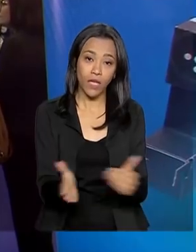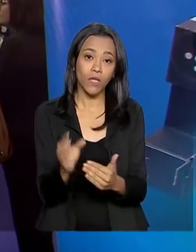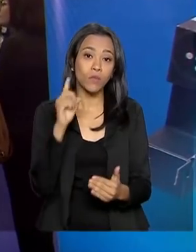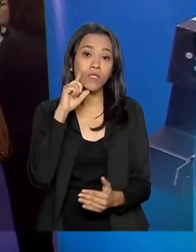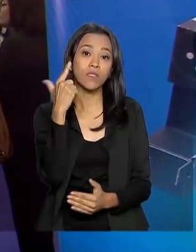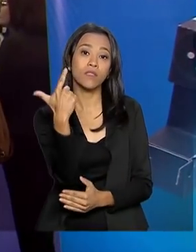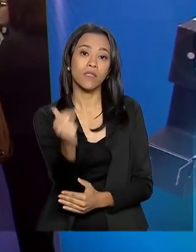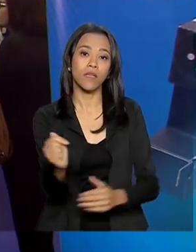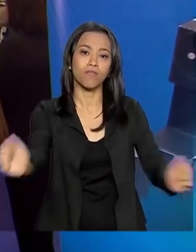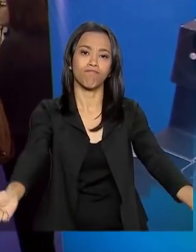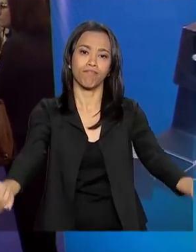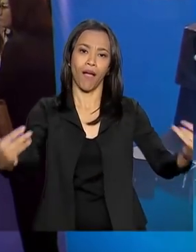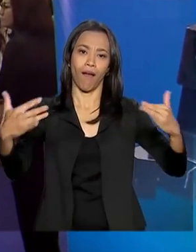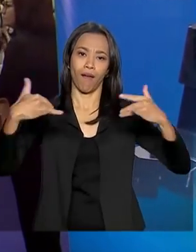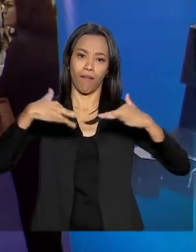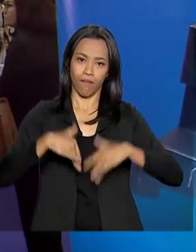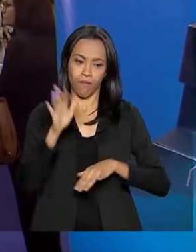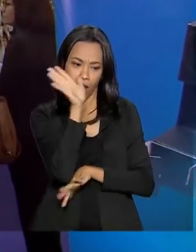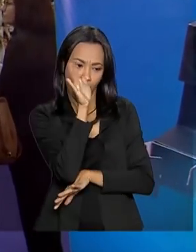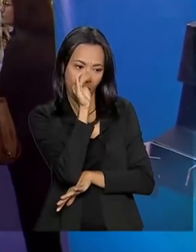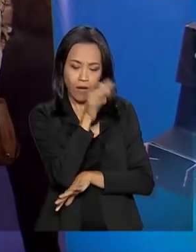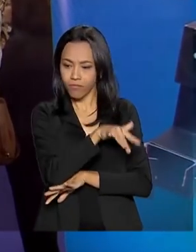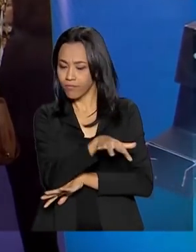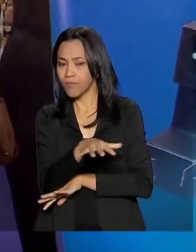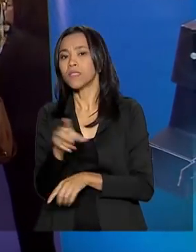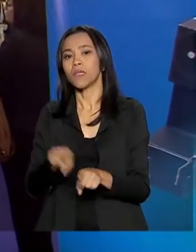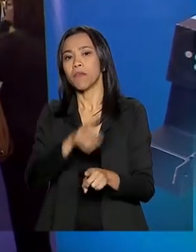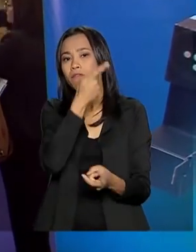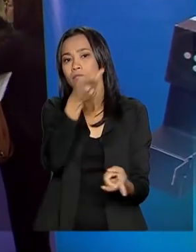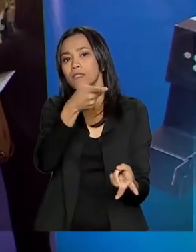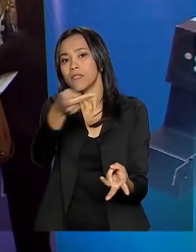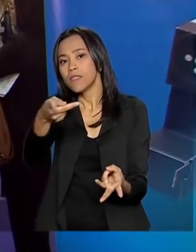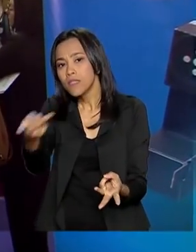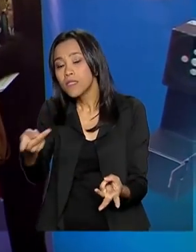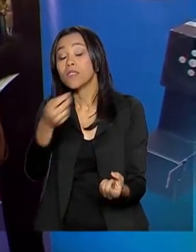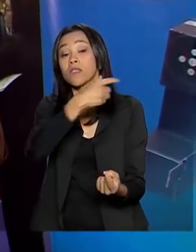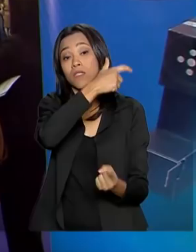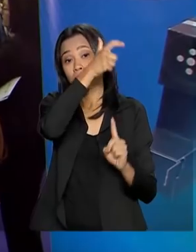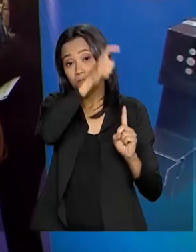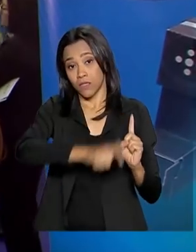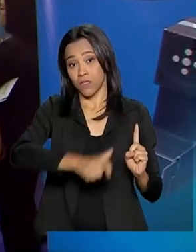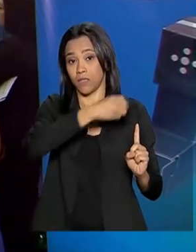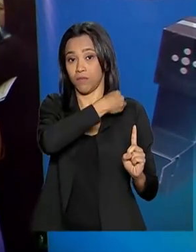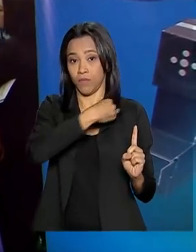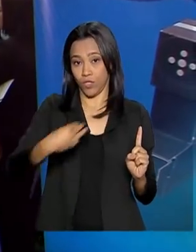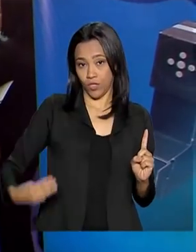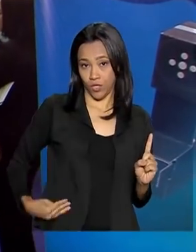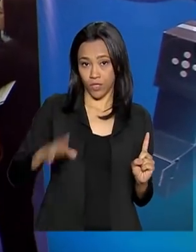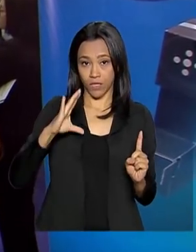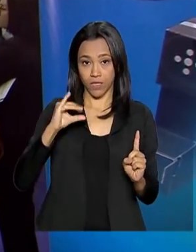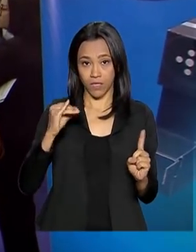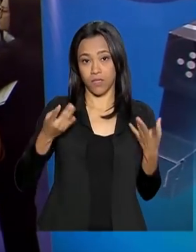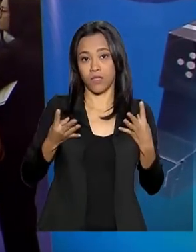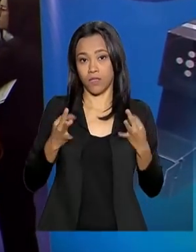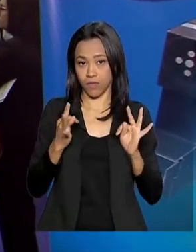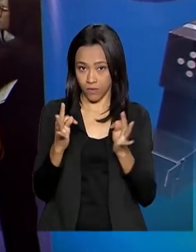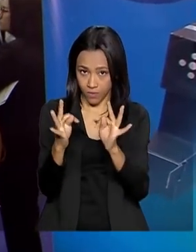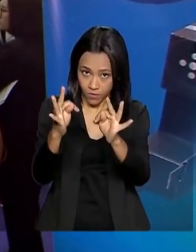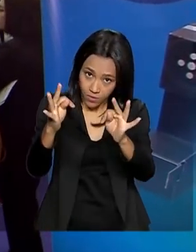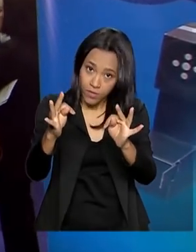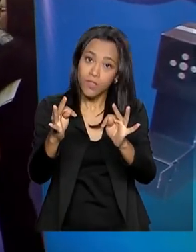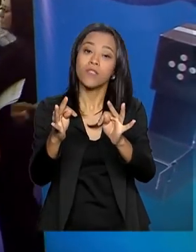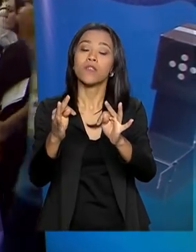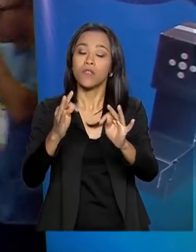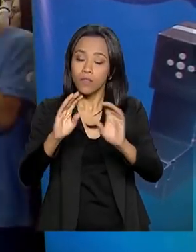termina a feira. Estão previstas ainda as visitas dos ministros da Ciência, Tecnologia, Inovações